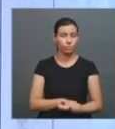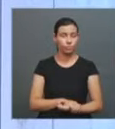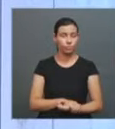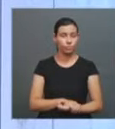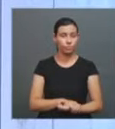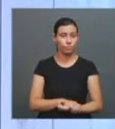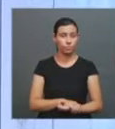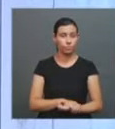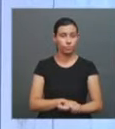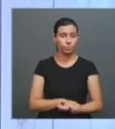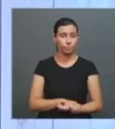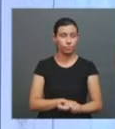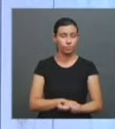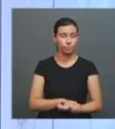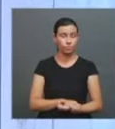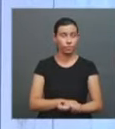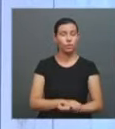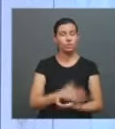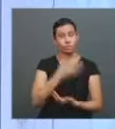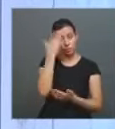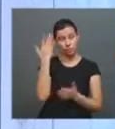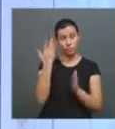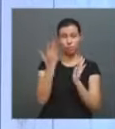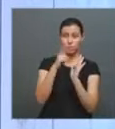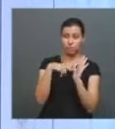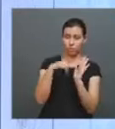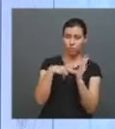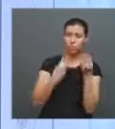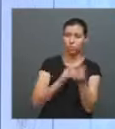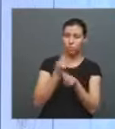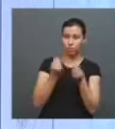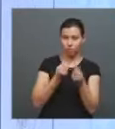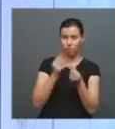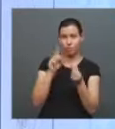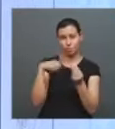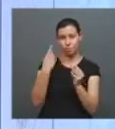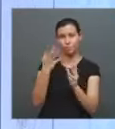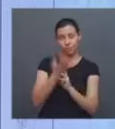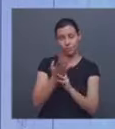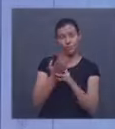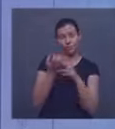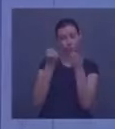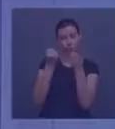Como está o hábito de leitura de estudantes da UFO? Saiba depois do intervalo.